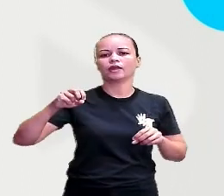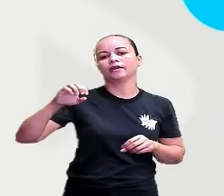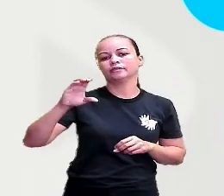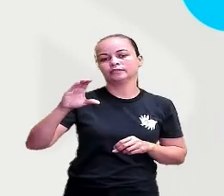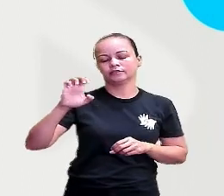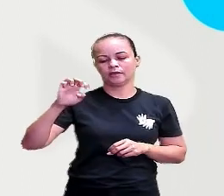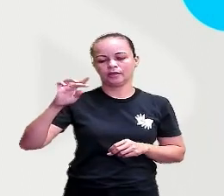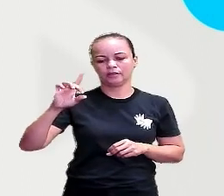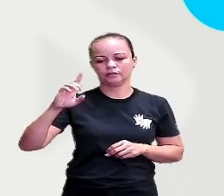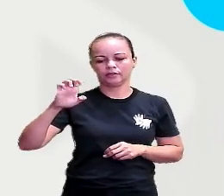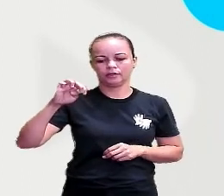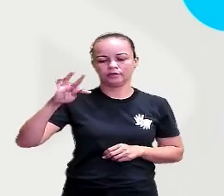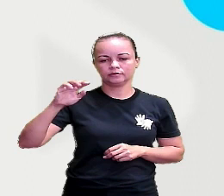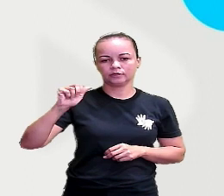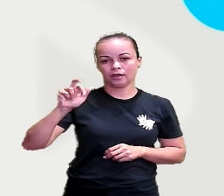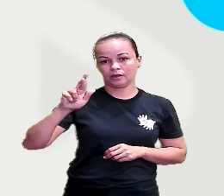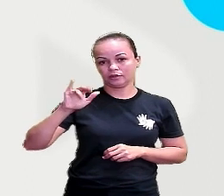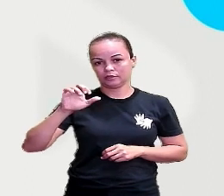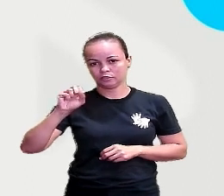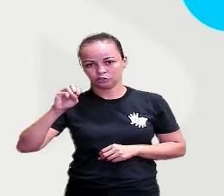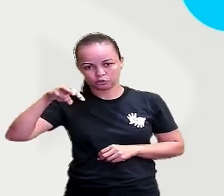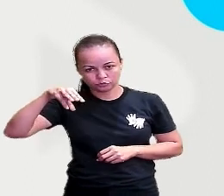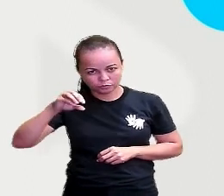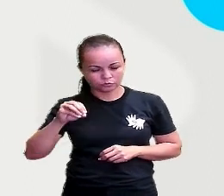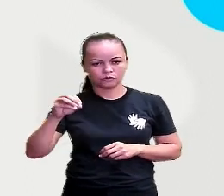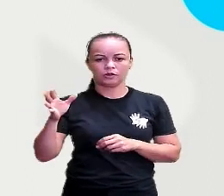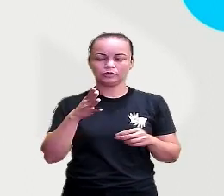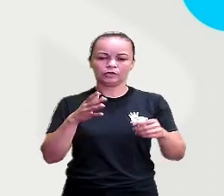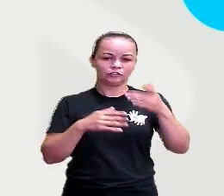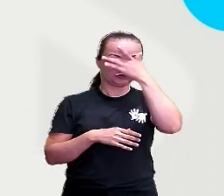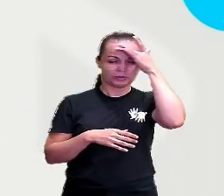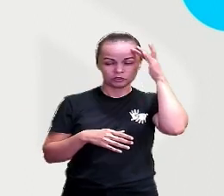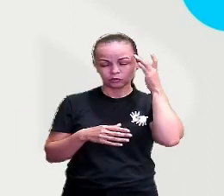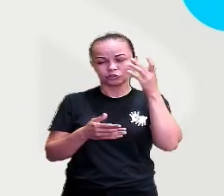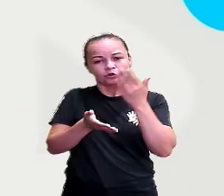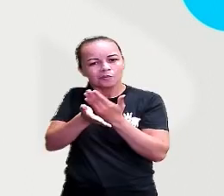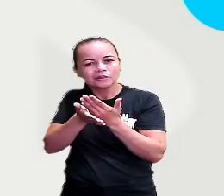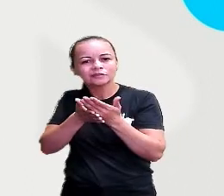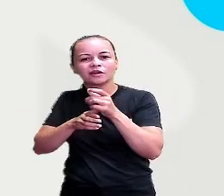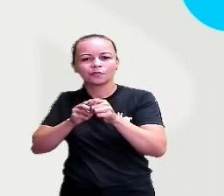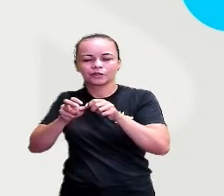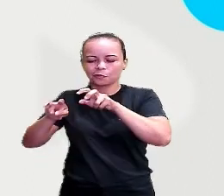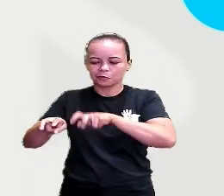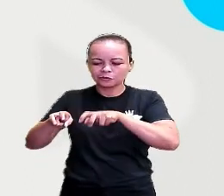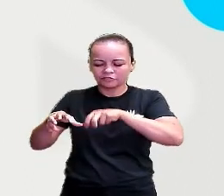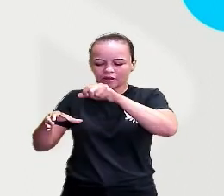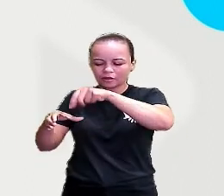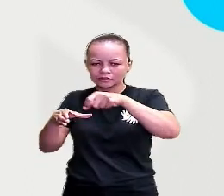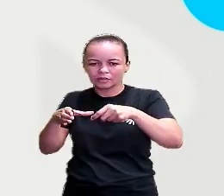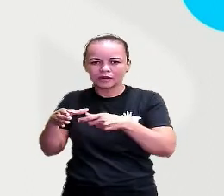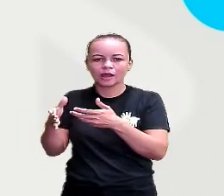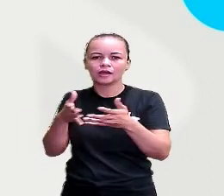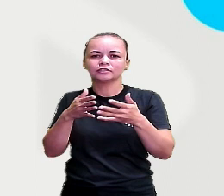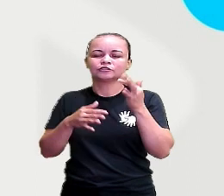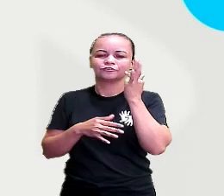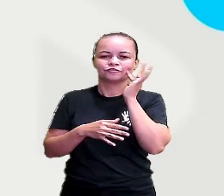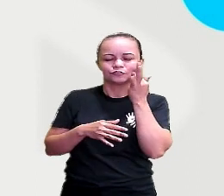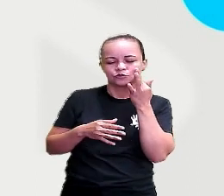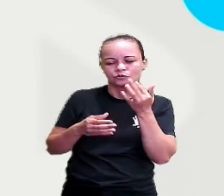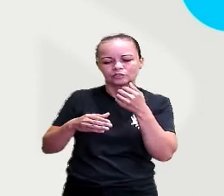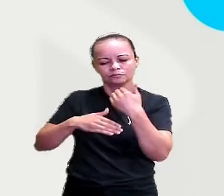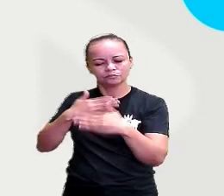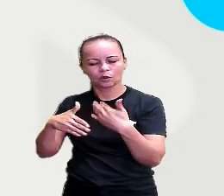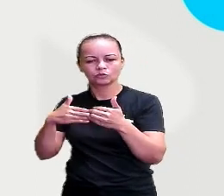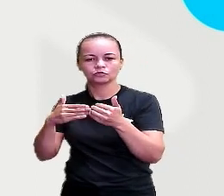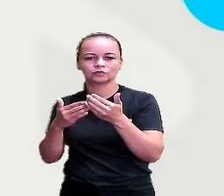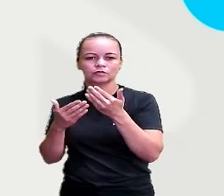o passar do tempo, alguns dos povos nômades aprenderam a cultivar cereais e frutas, além de domesticar animais para produzir alimentos